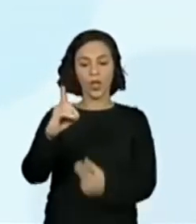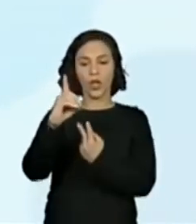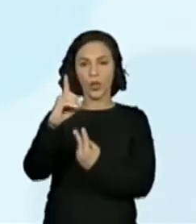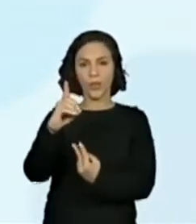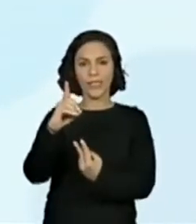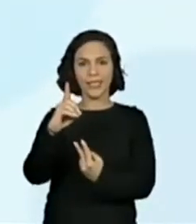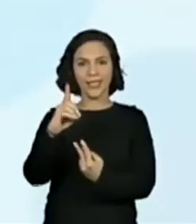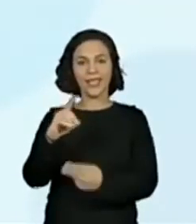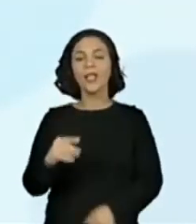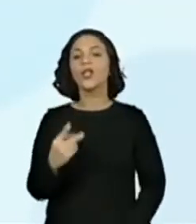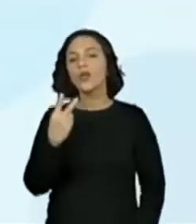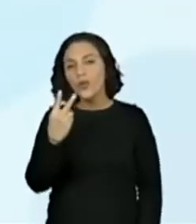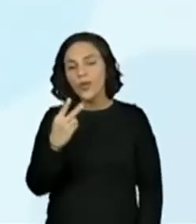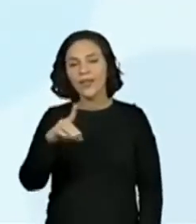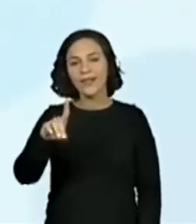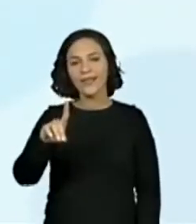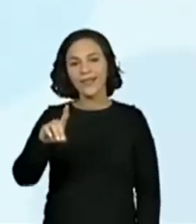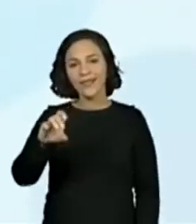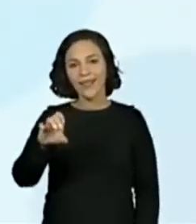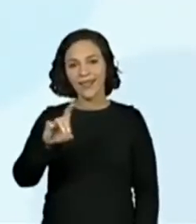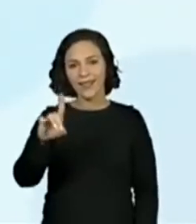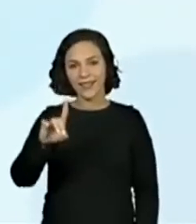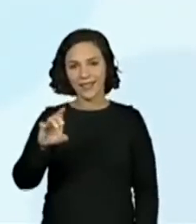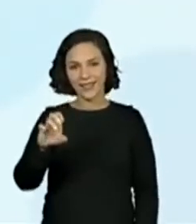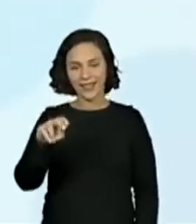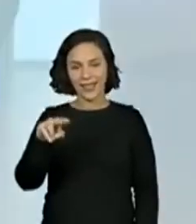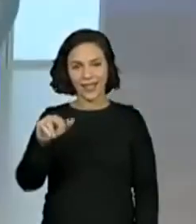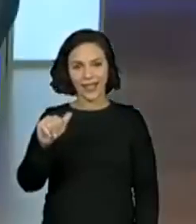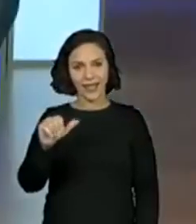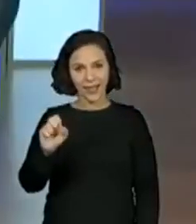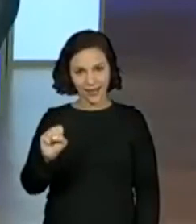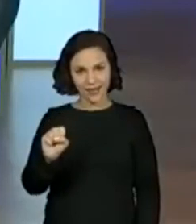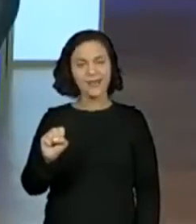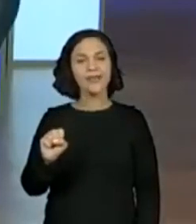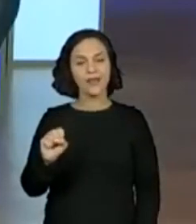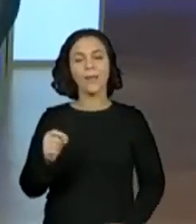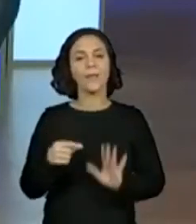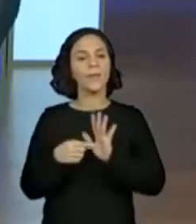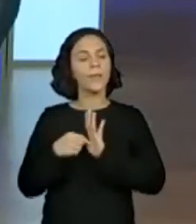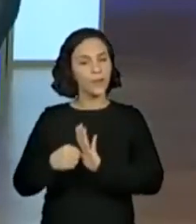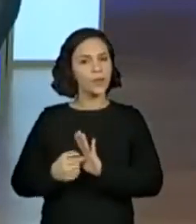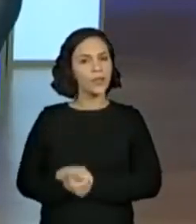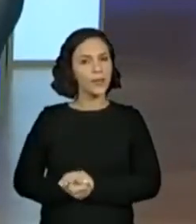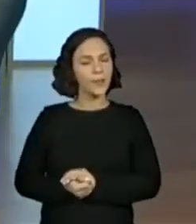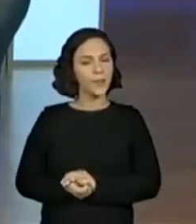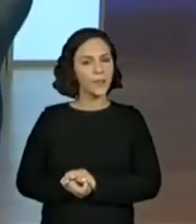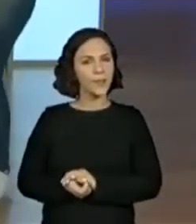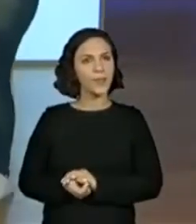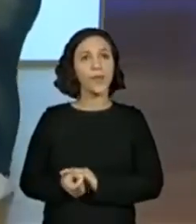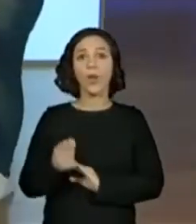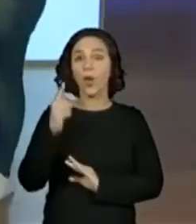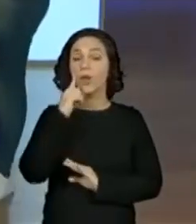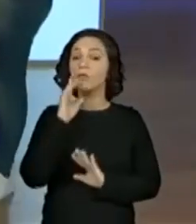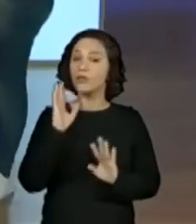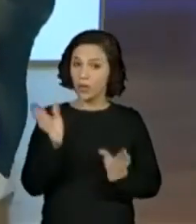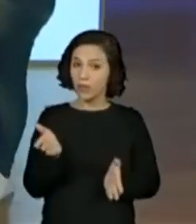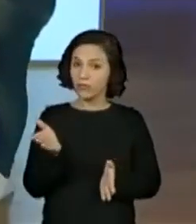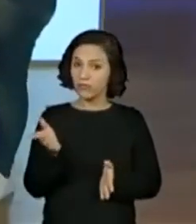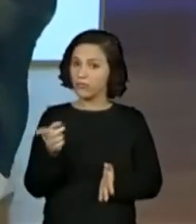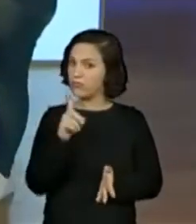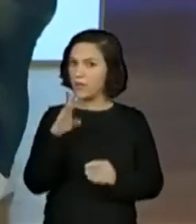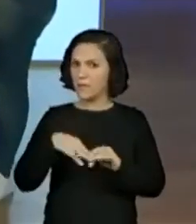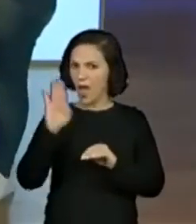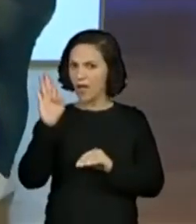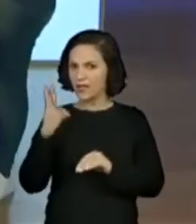Muito bem. A gente vai colocar isso aqui daqui a pouquinho, né? Para mostrar para eles. Olha o Emanuel. Já colocaram lá. Tudo